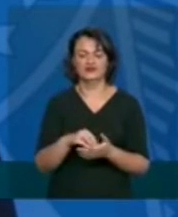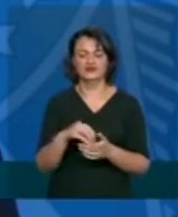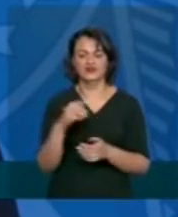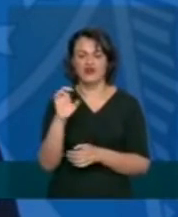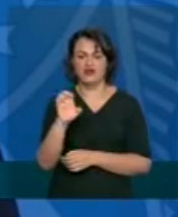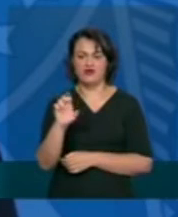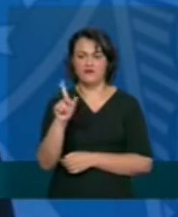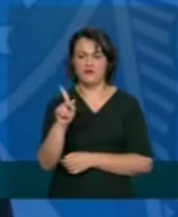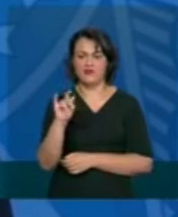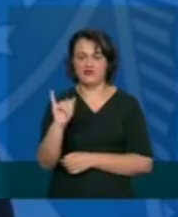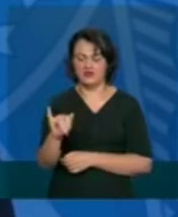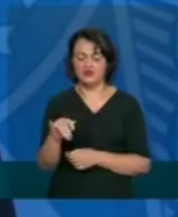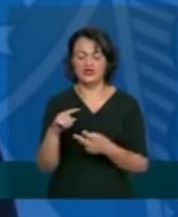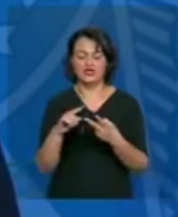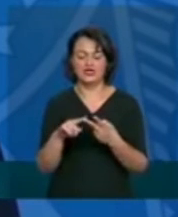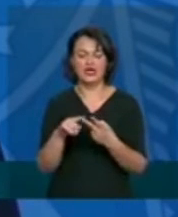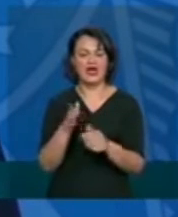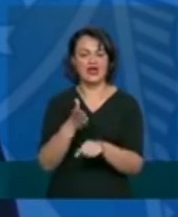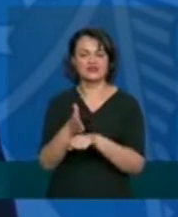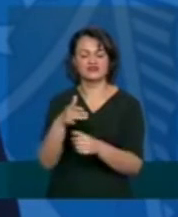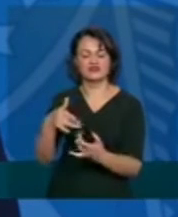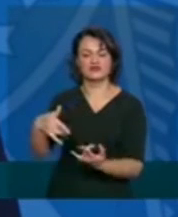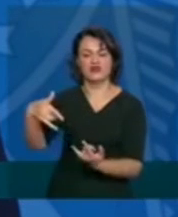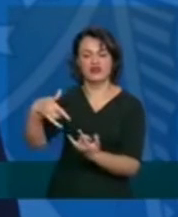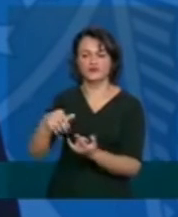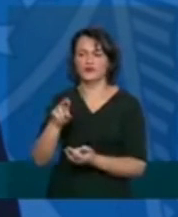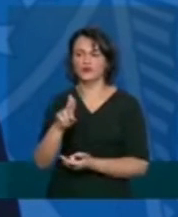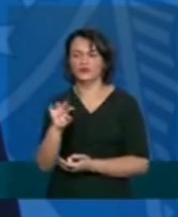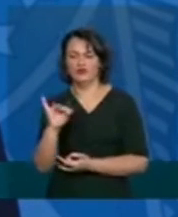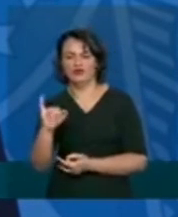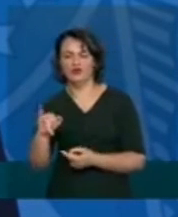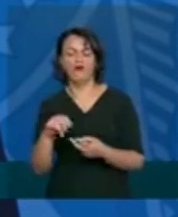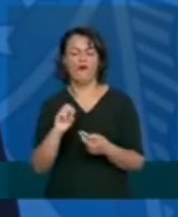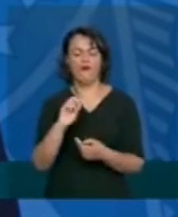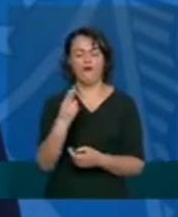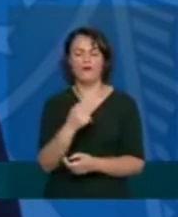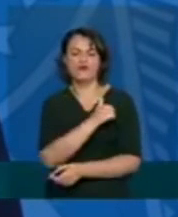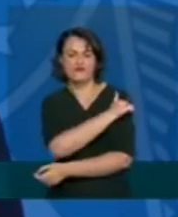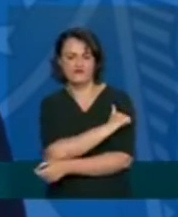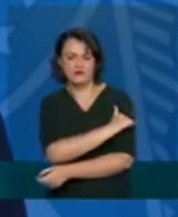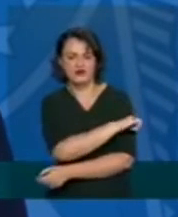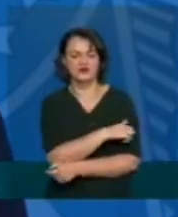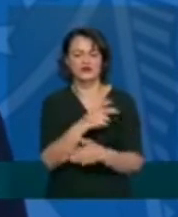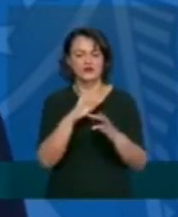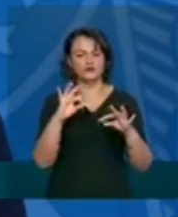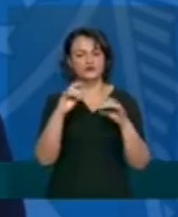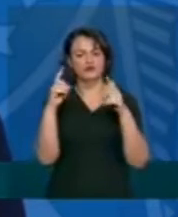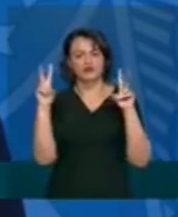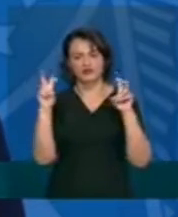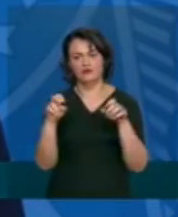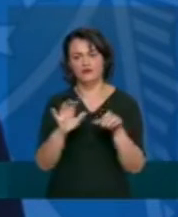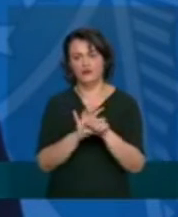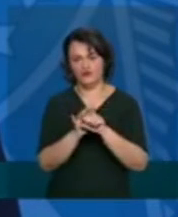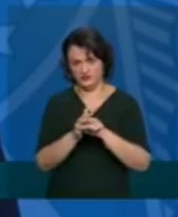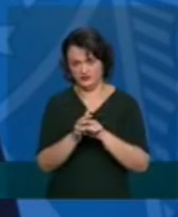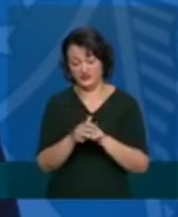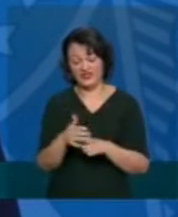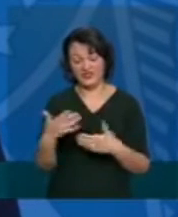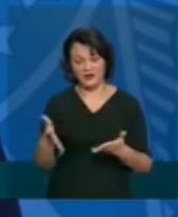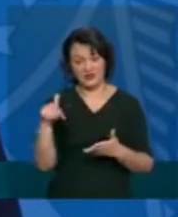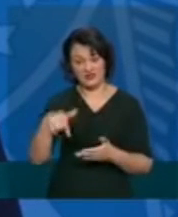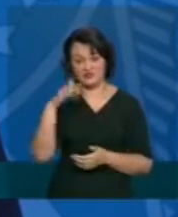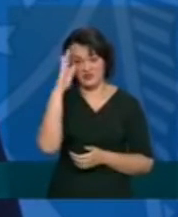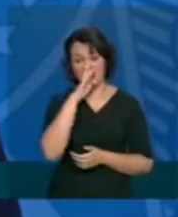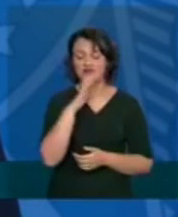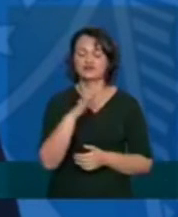e o acesso a leitos sejam de UTI sejam de enfermarias específicos para o COVID o Brasil teve um cuidado sendo